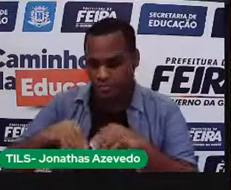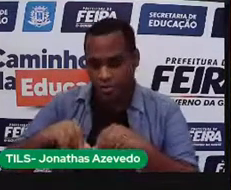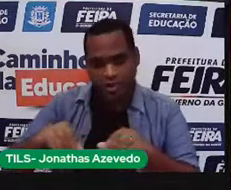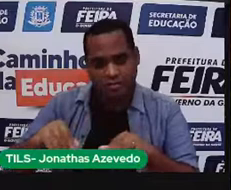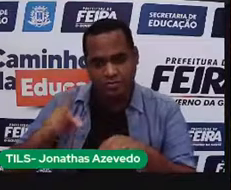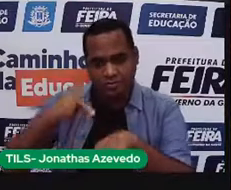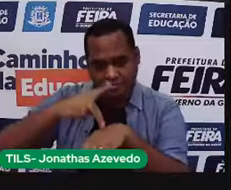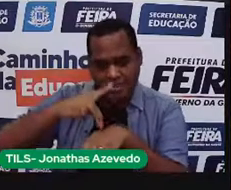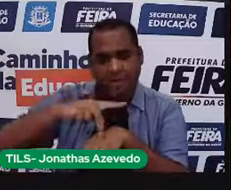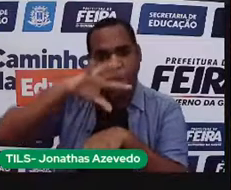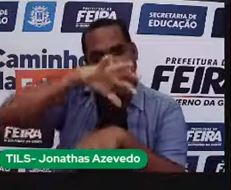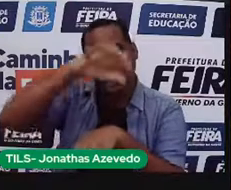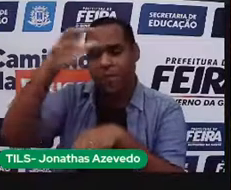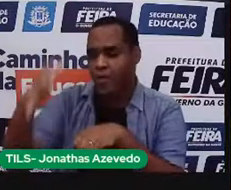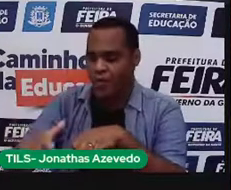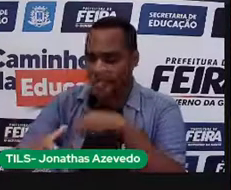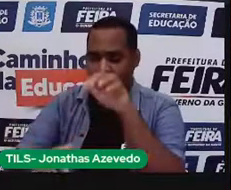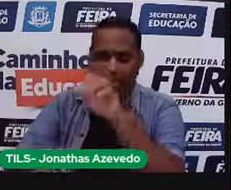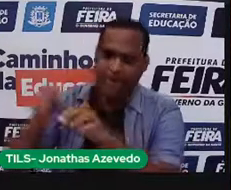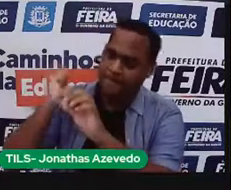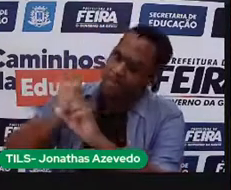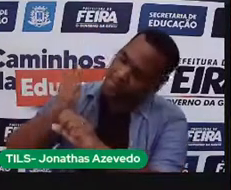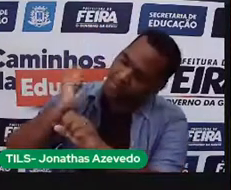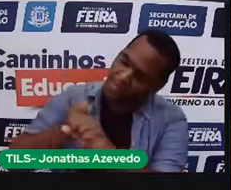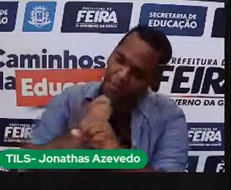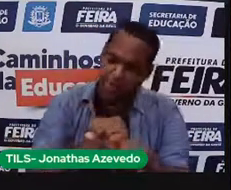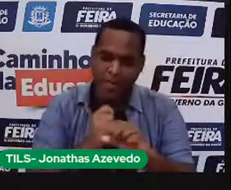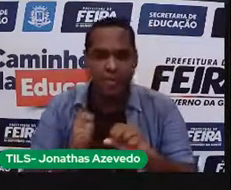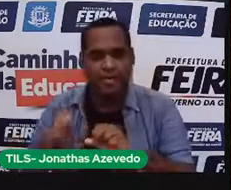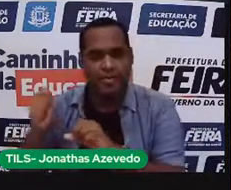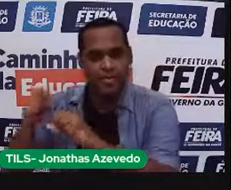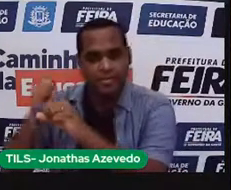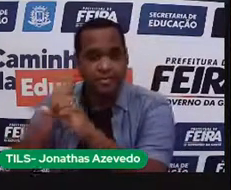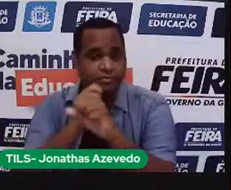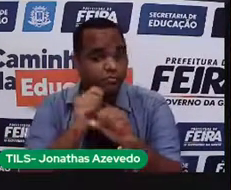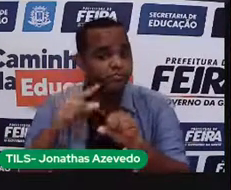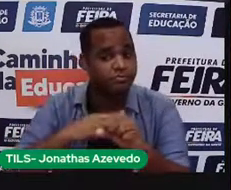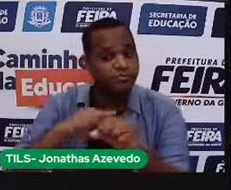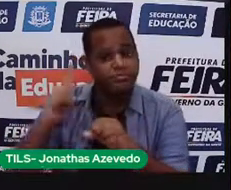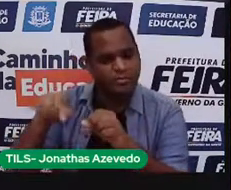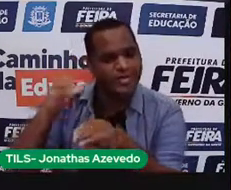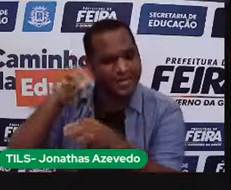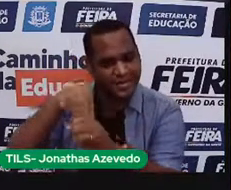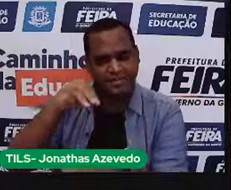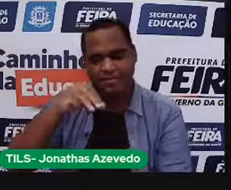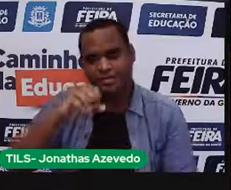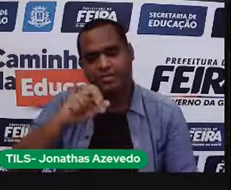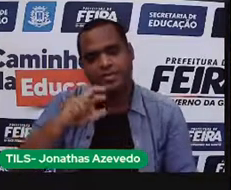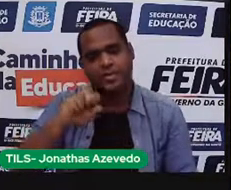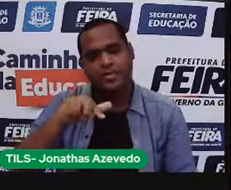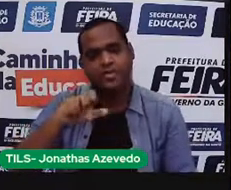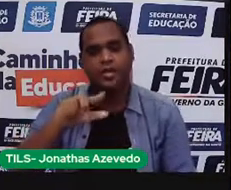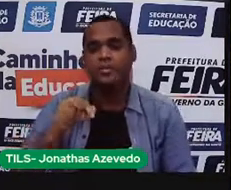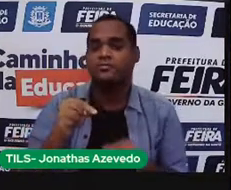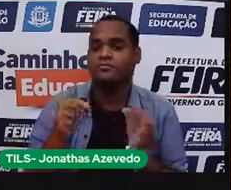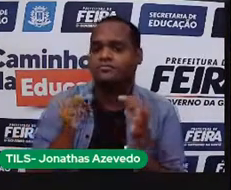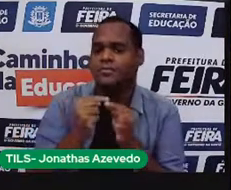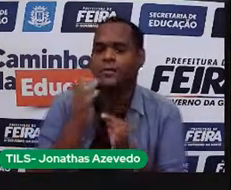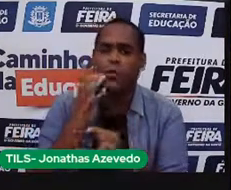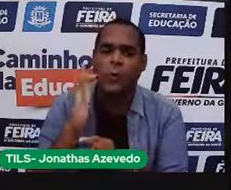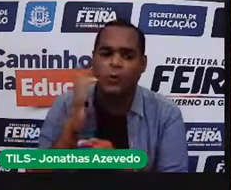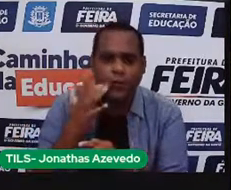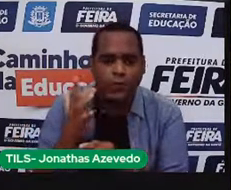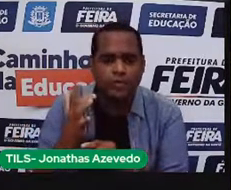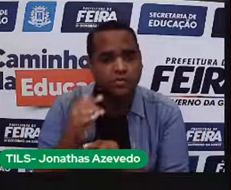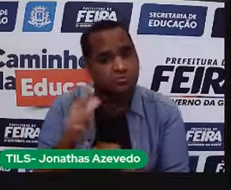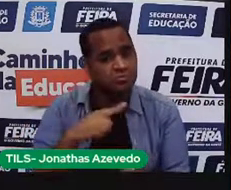rochas. Porque como a gente já estudou, as rochas são compostas por minerais. Então, aqui eu coloquei o exemplo do ouro. Mas não tem só